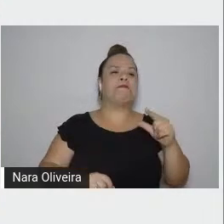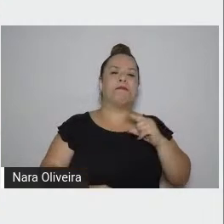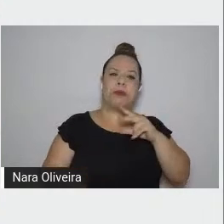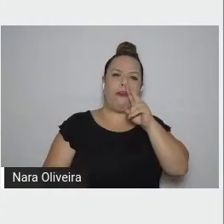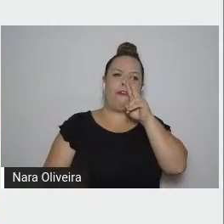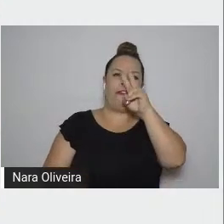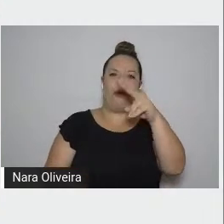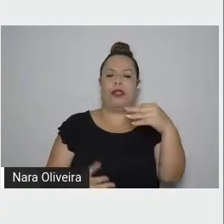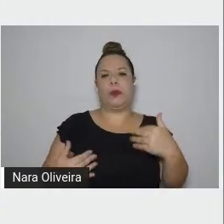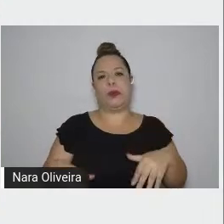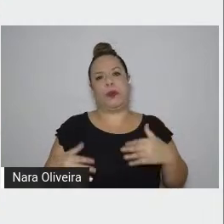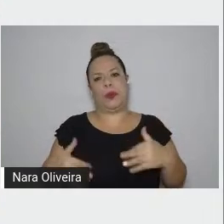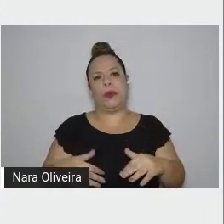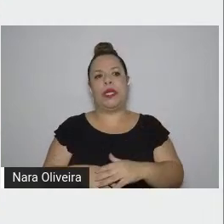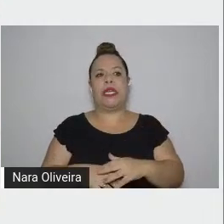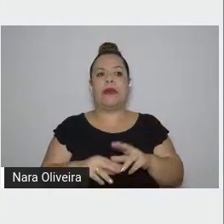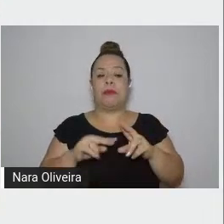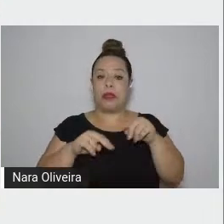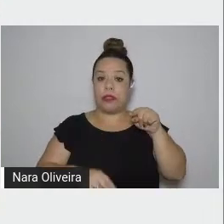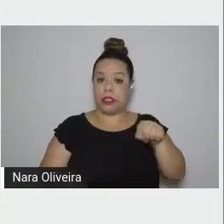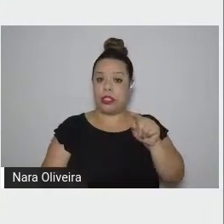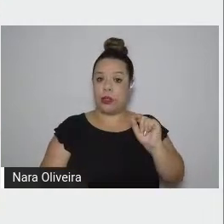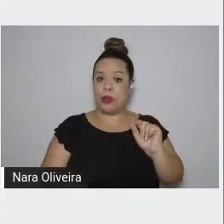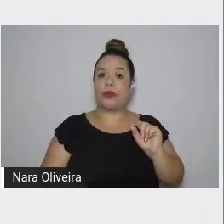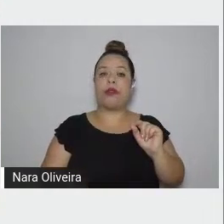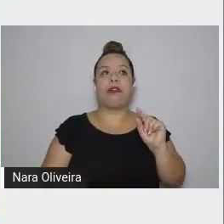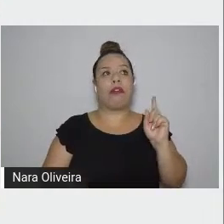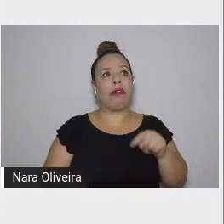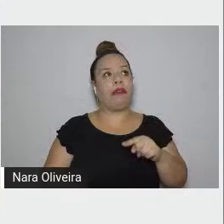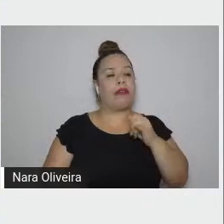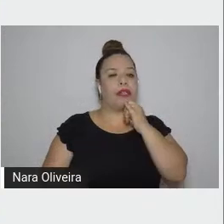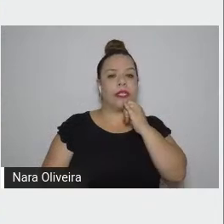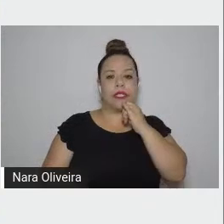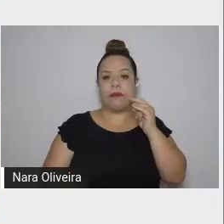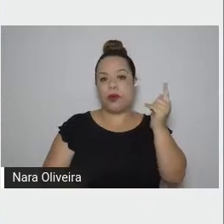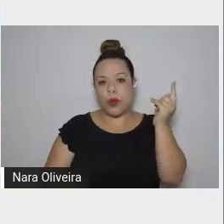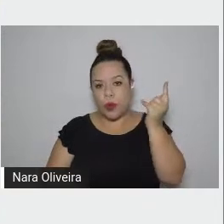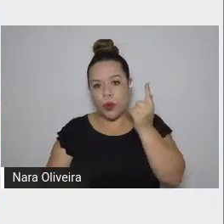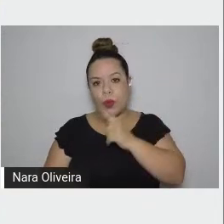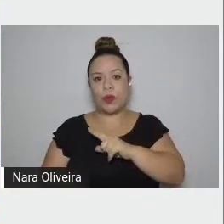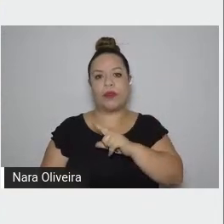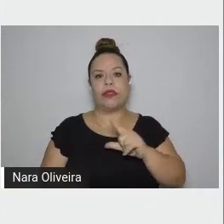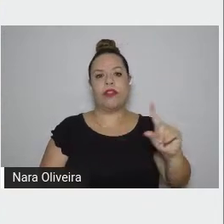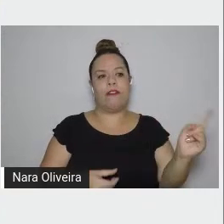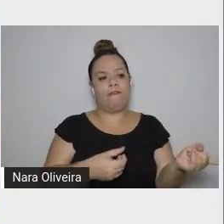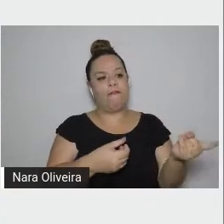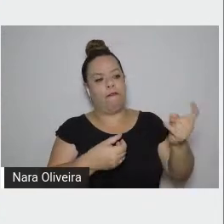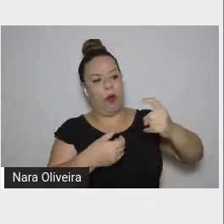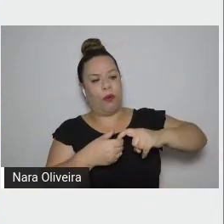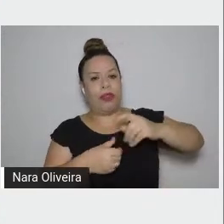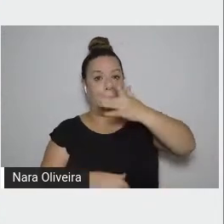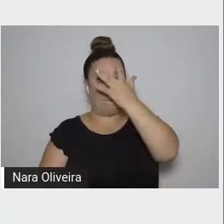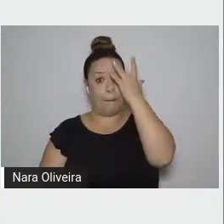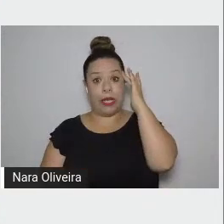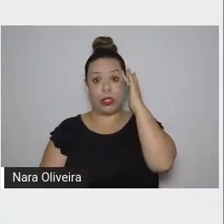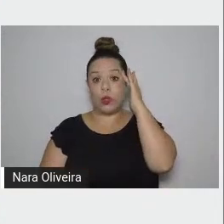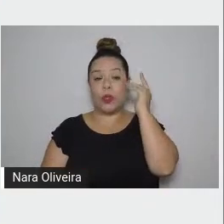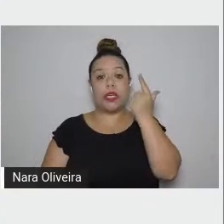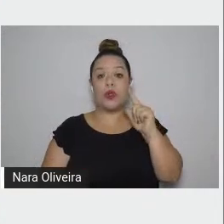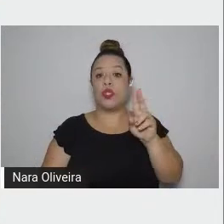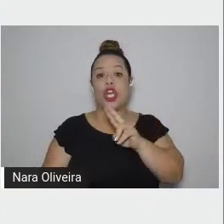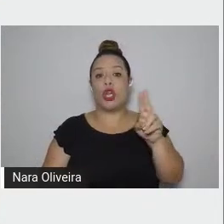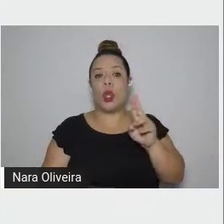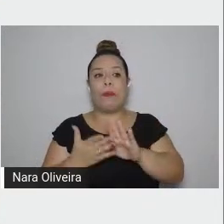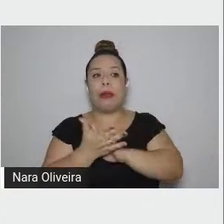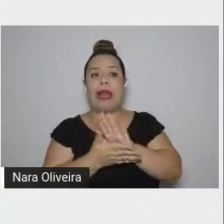caso, se tratava de levantar do chão milhares de personagens anônimos que trabalharam